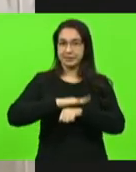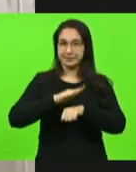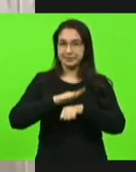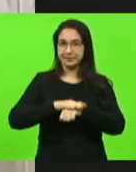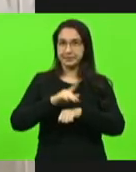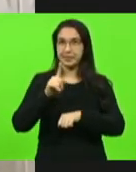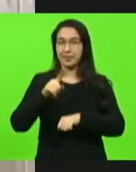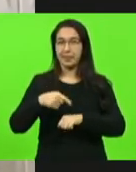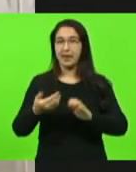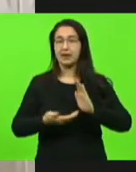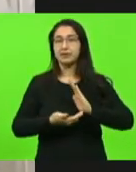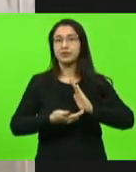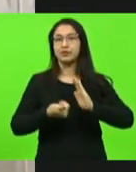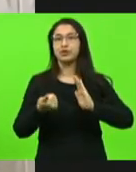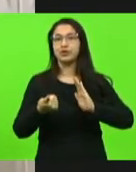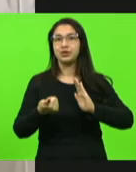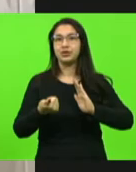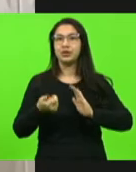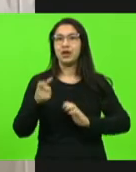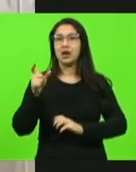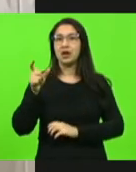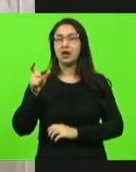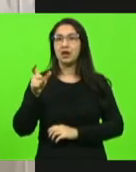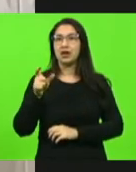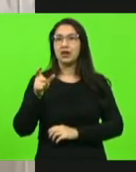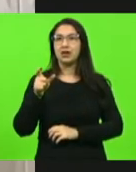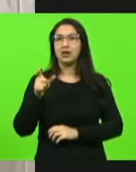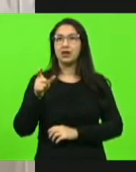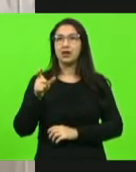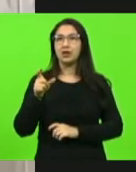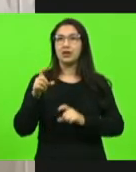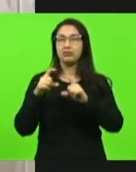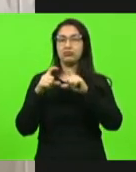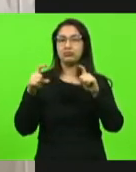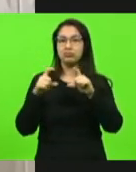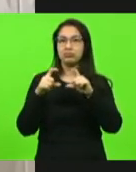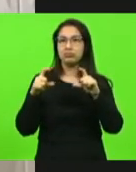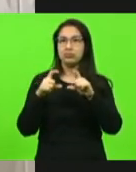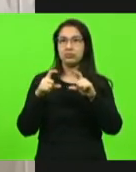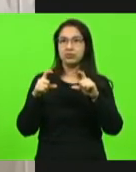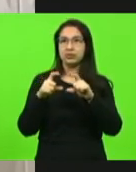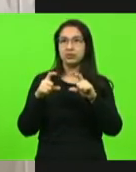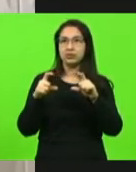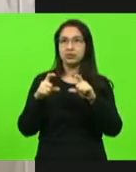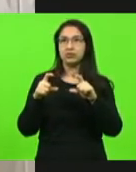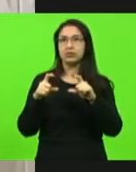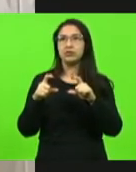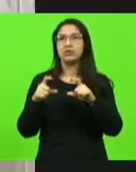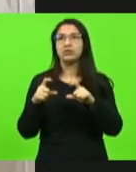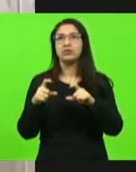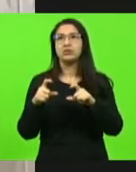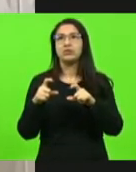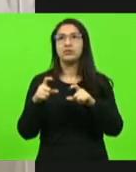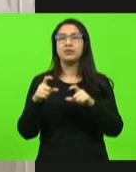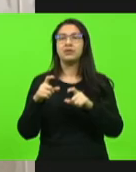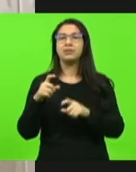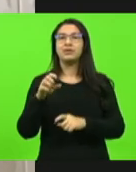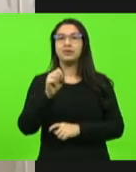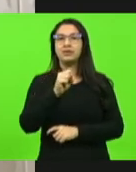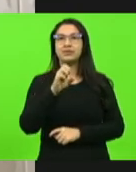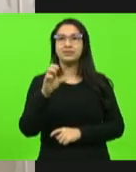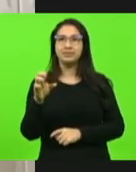a retirar o título de cidadão catarinense ao ex-presidente o Luiz Inácio Lula da Silva.